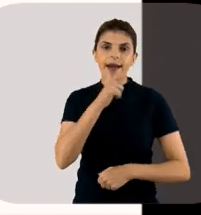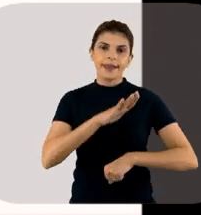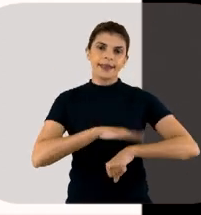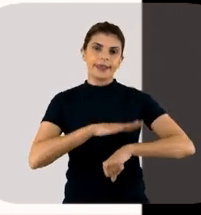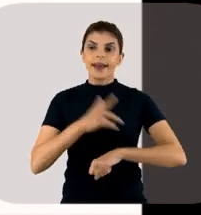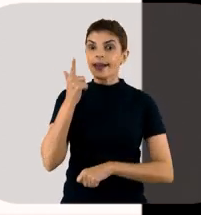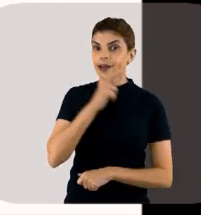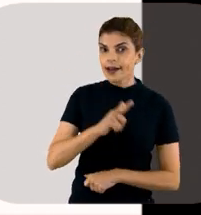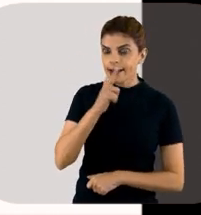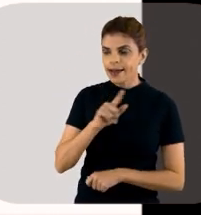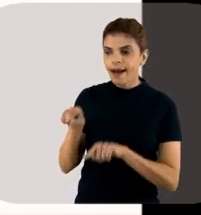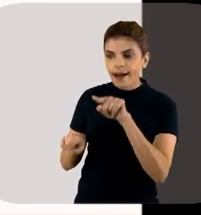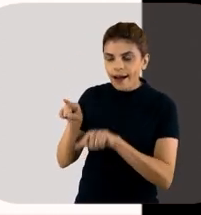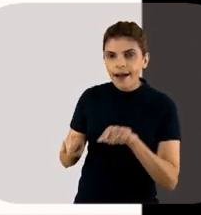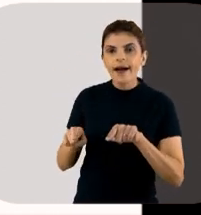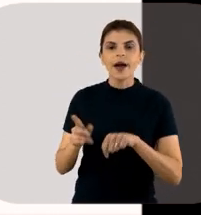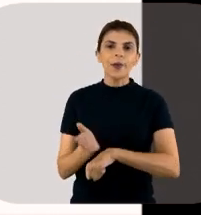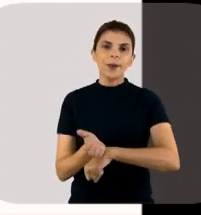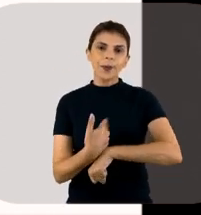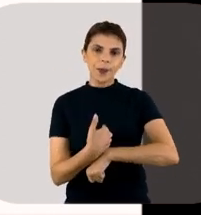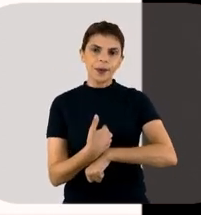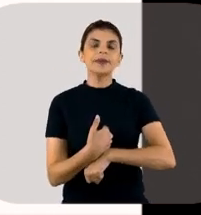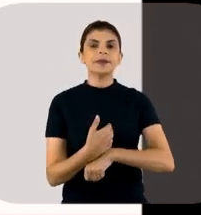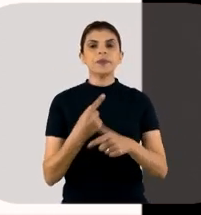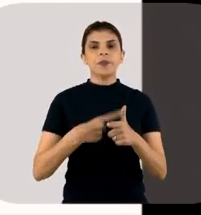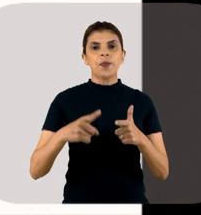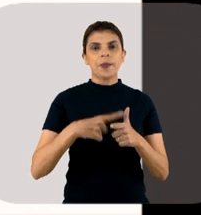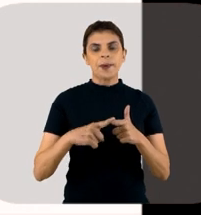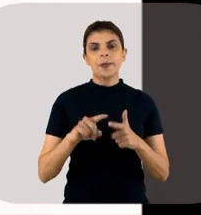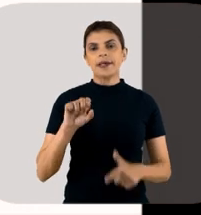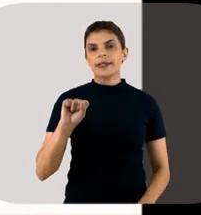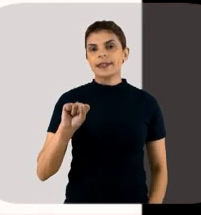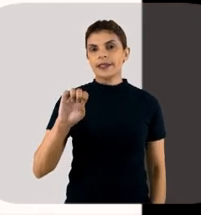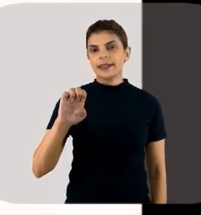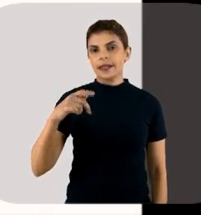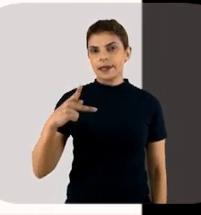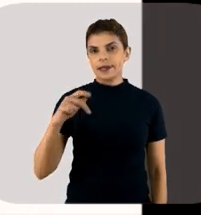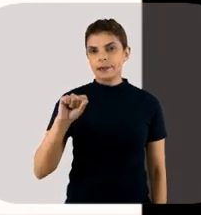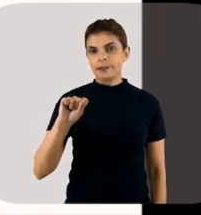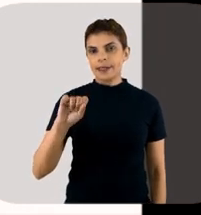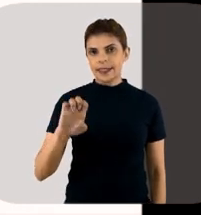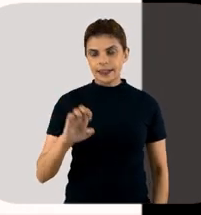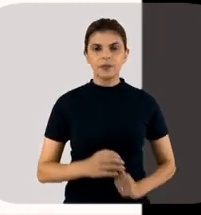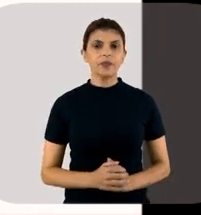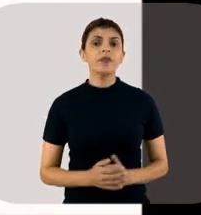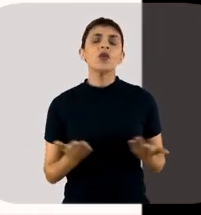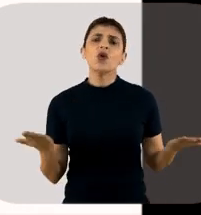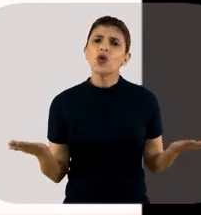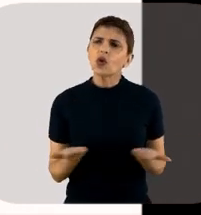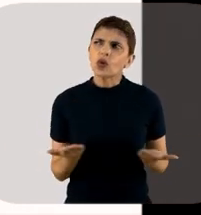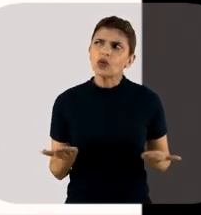ganha de novo na detecção precoce da sepsis. Então, como é que a gente